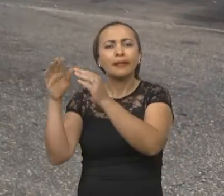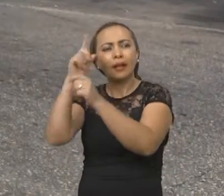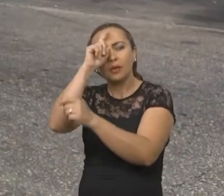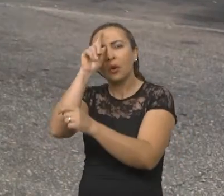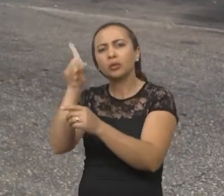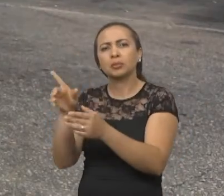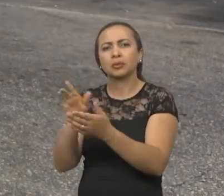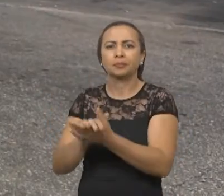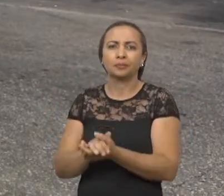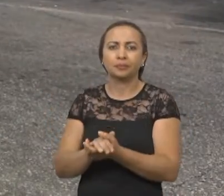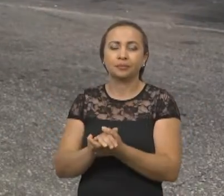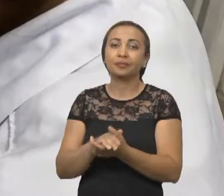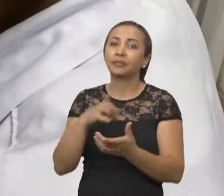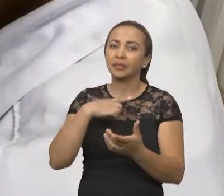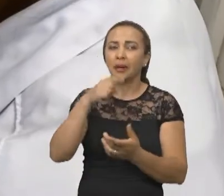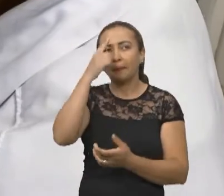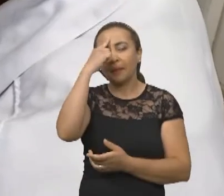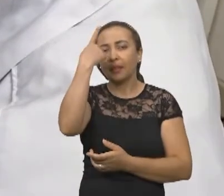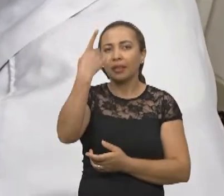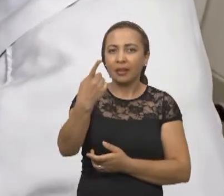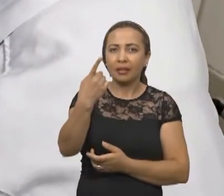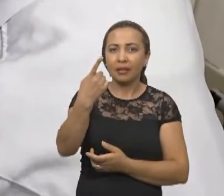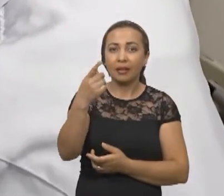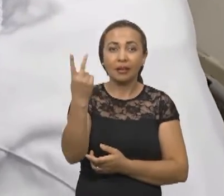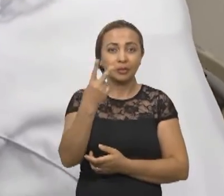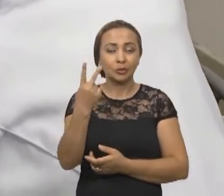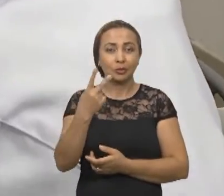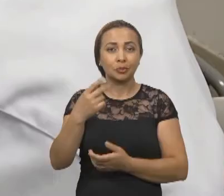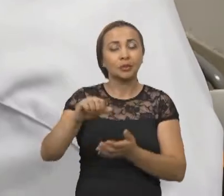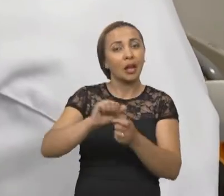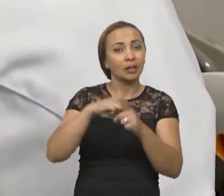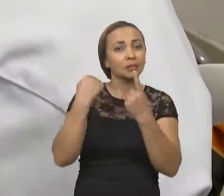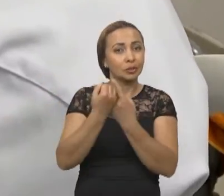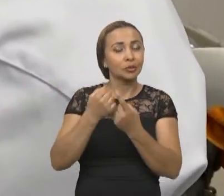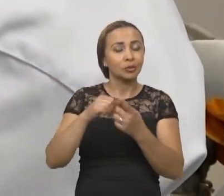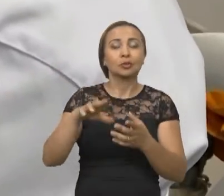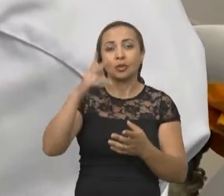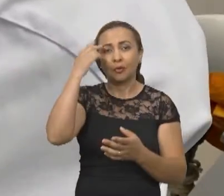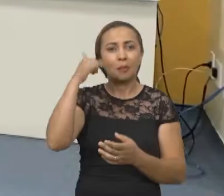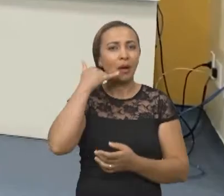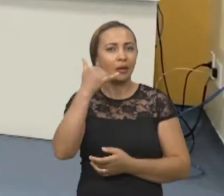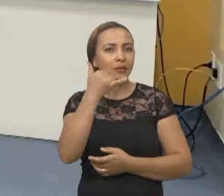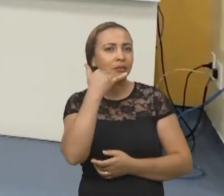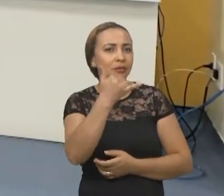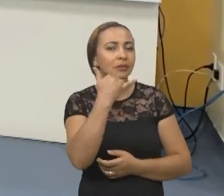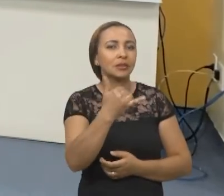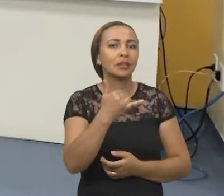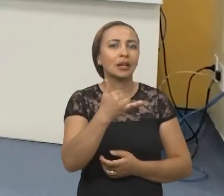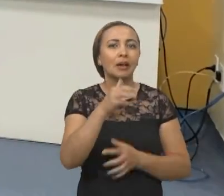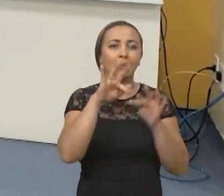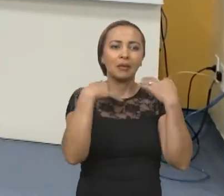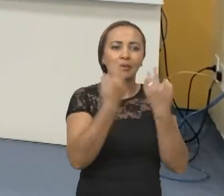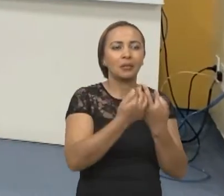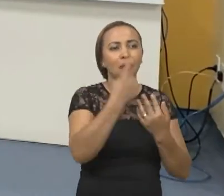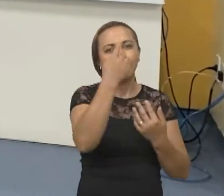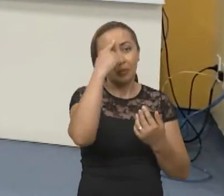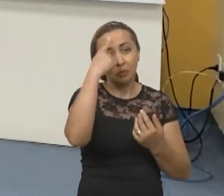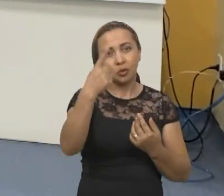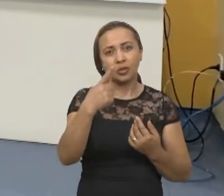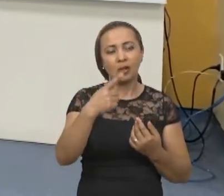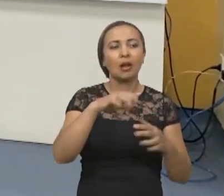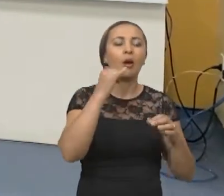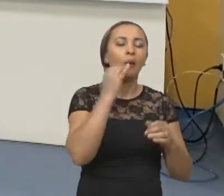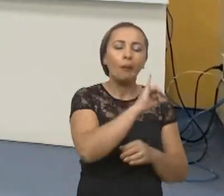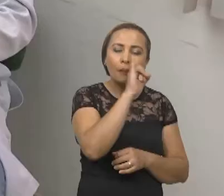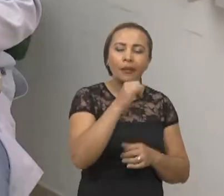estão se recuperando lá dentro? A solução temporária, segundo a assistente social do hospital, foi ligar para os familiares uma vez por